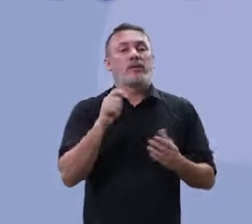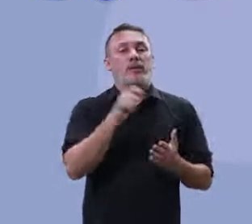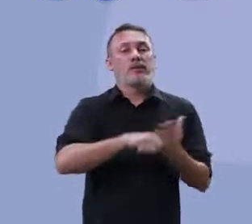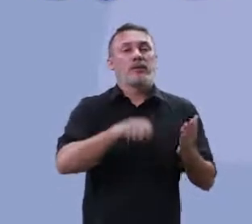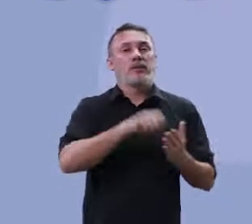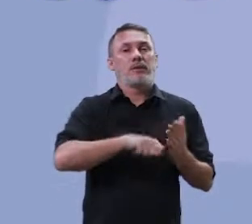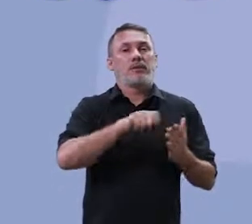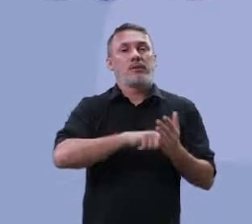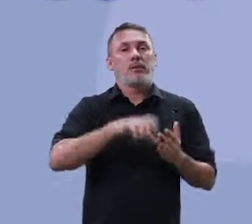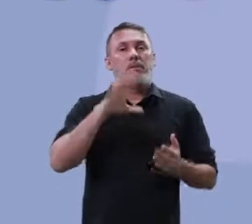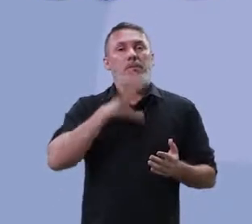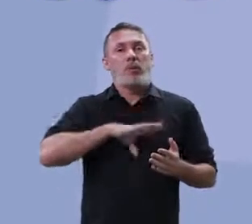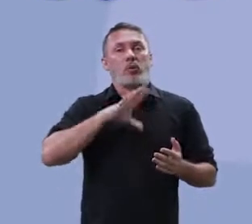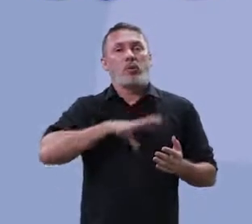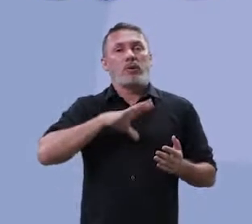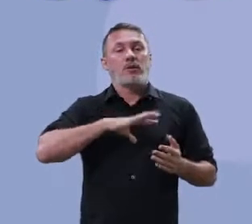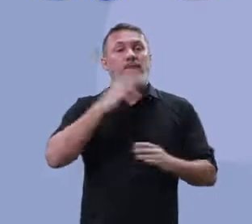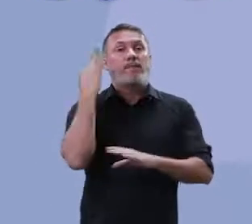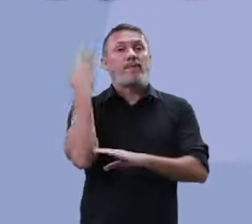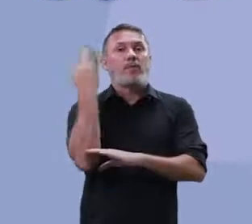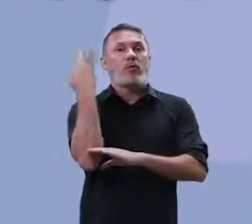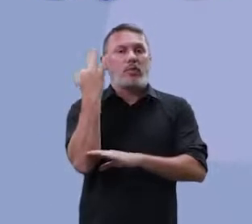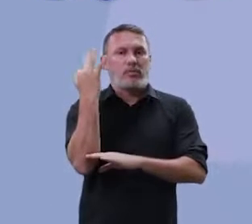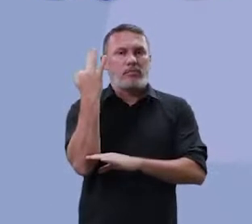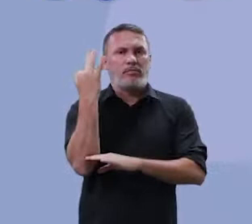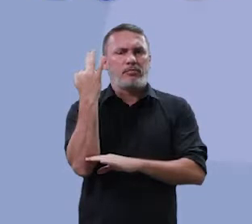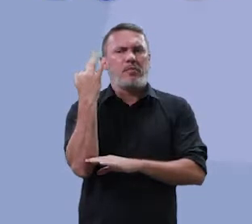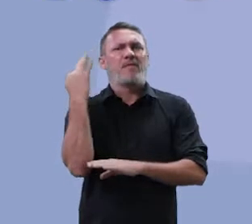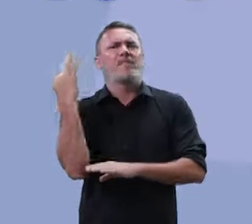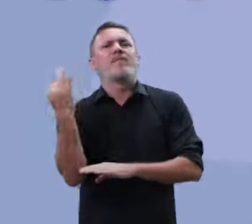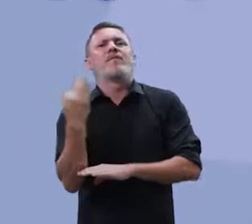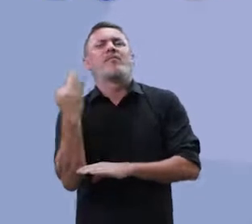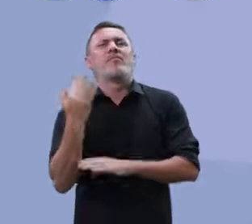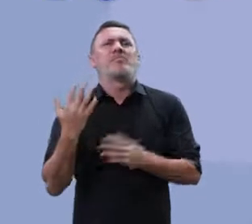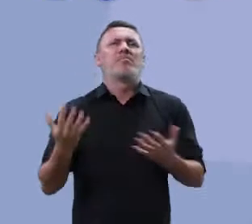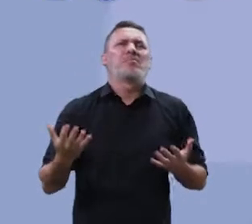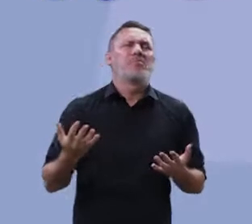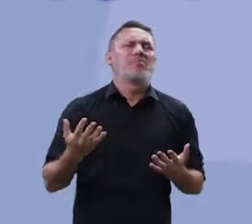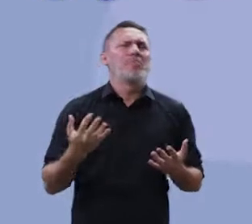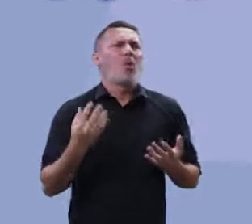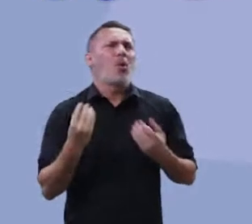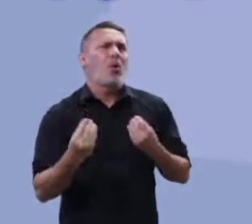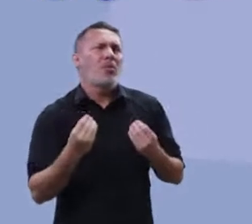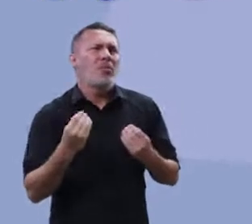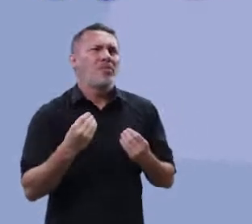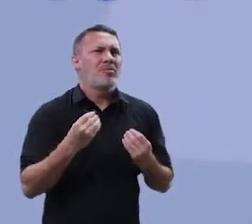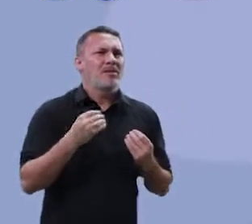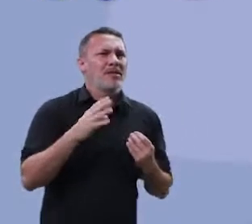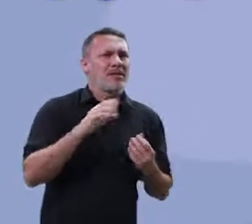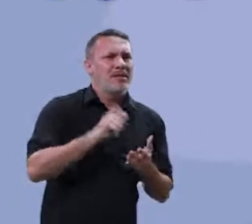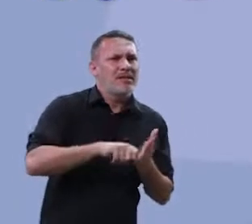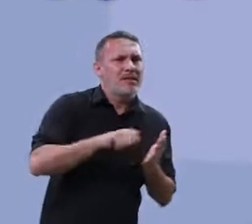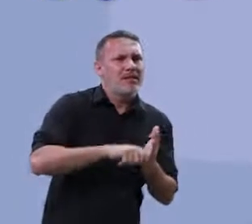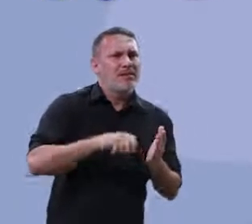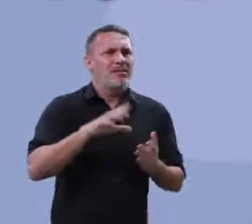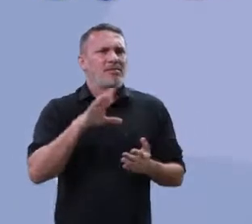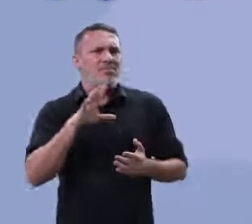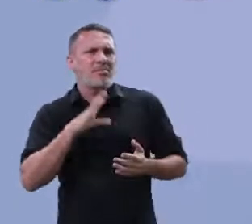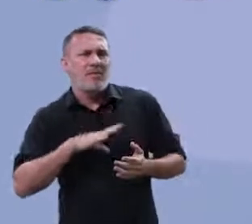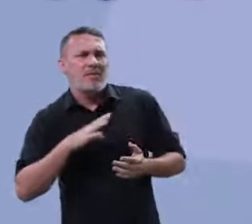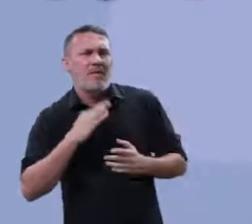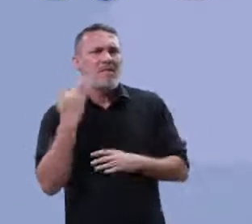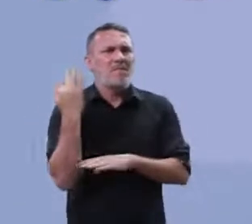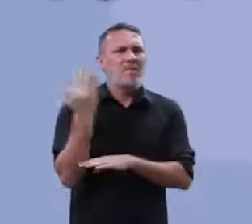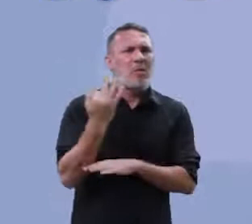escrita formal da língua portuguesa. Como assim, professor, na modalidade escrita